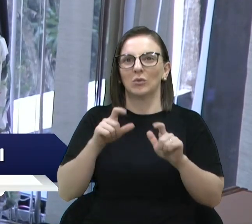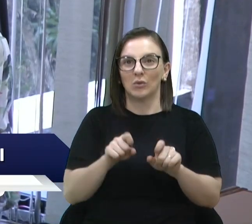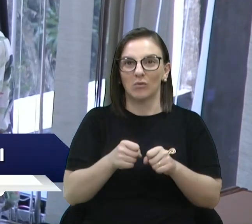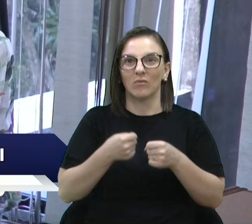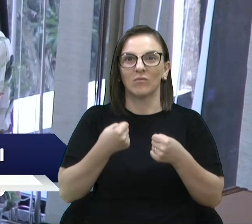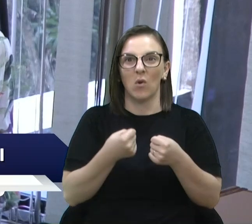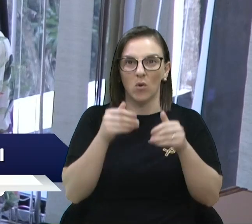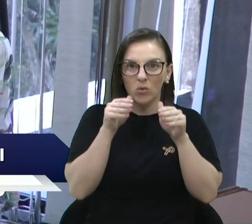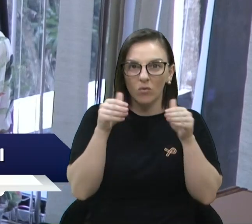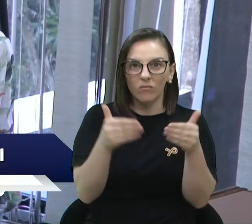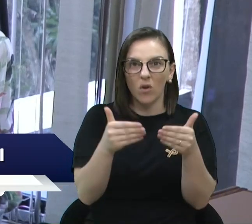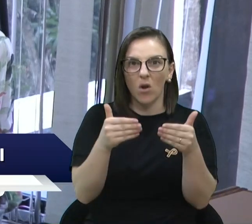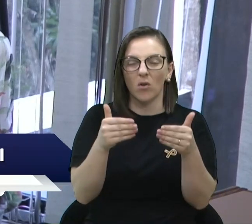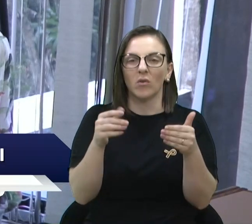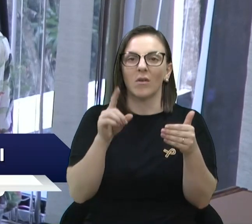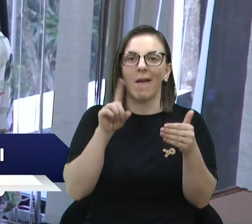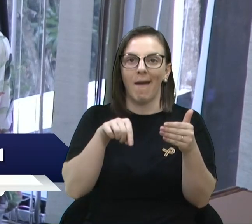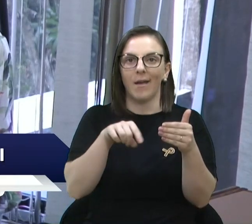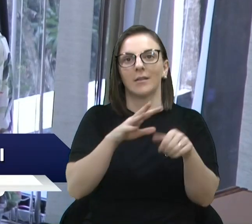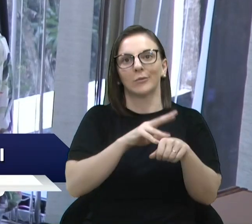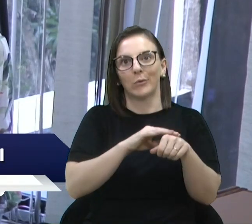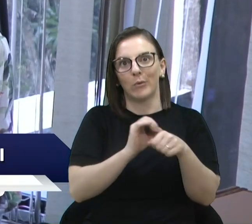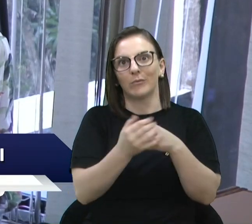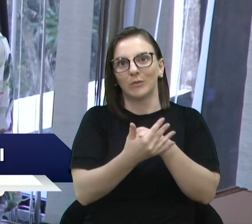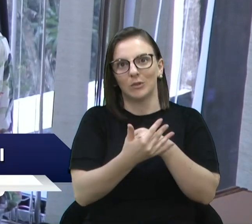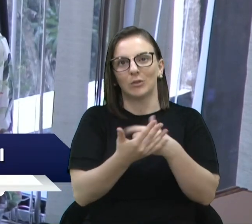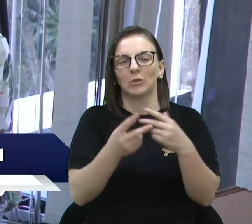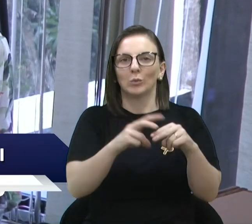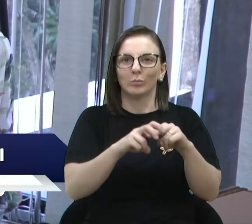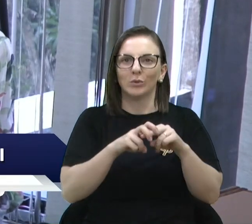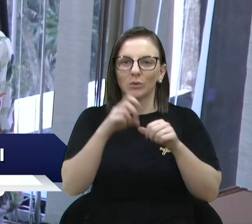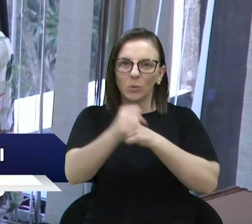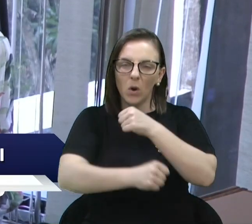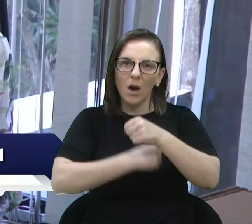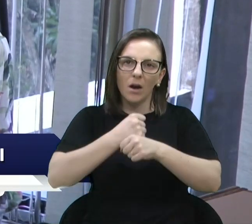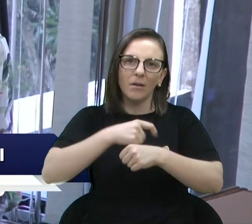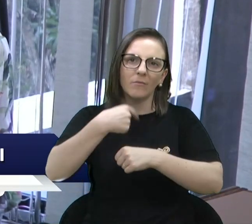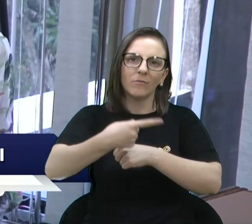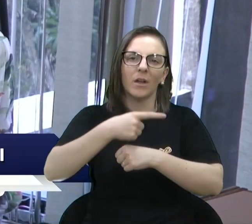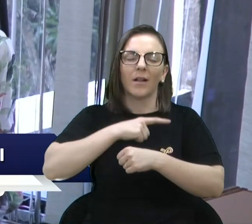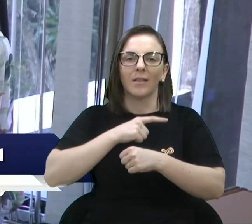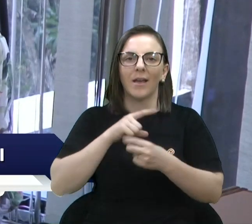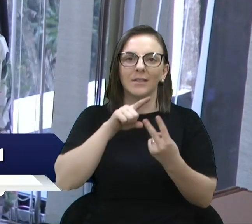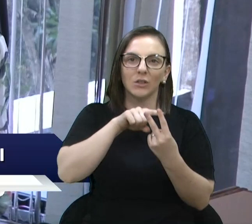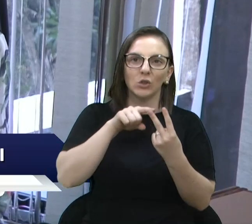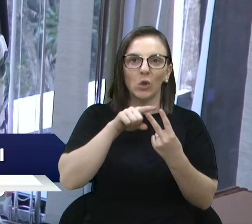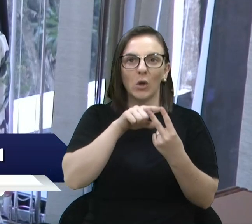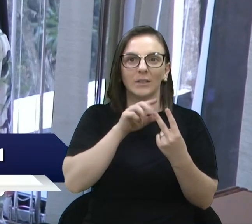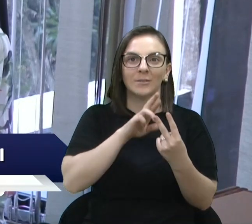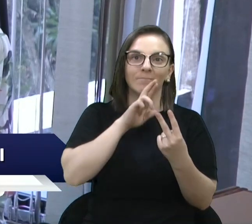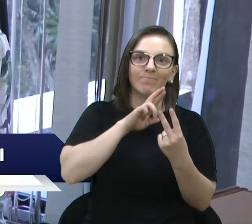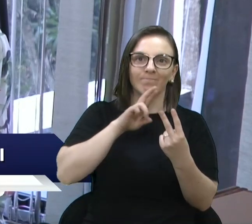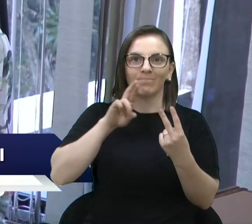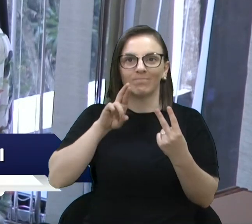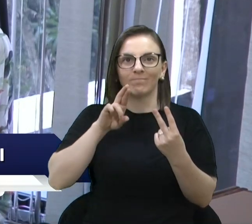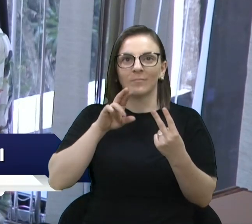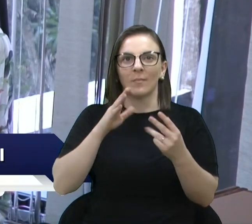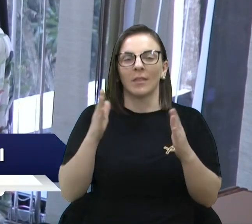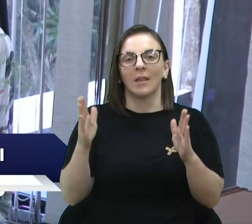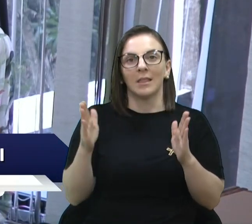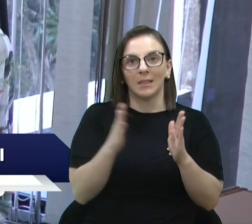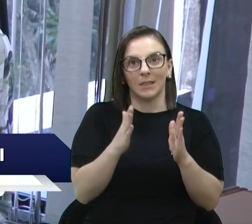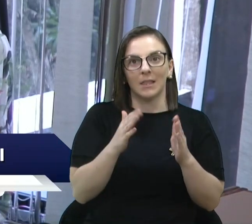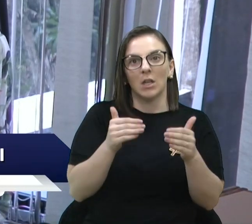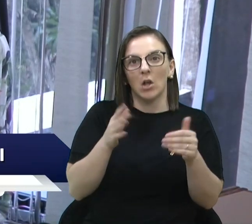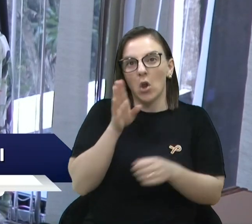direcionados para a COVID. E, para o ano que vem, a gente tem essas duas expectativas. No curto prazo é isso. Aí, no médio e no longo